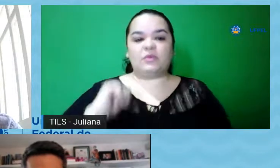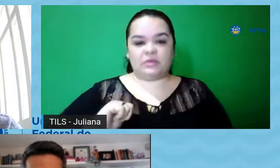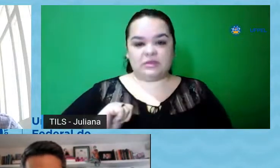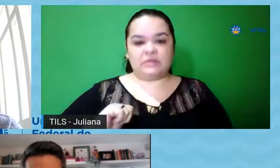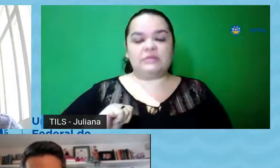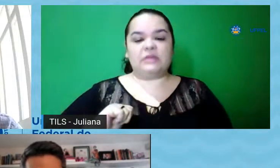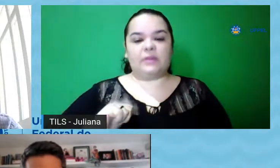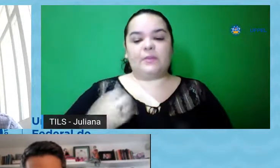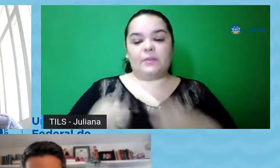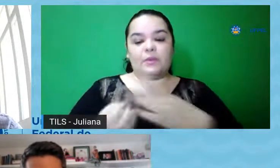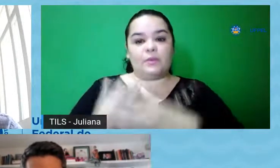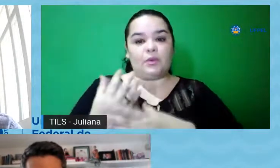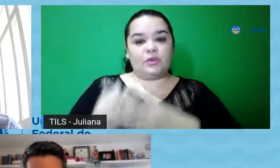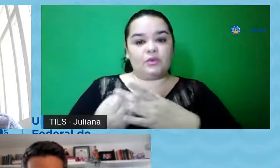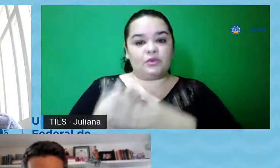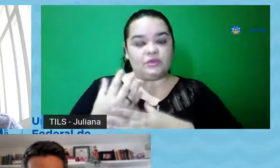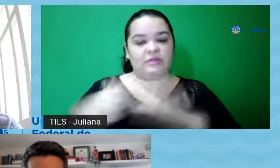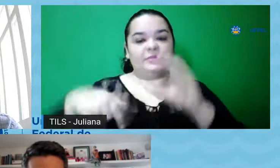do CNPq.